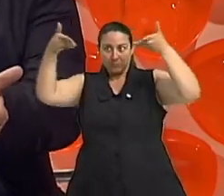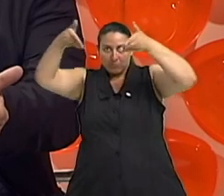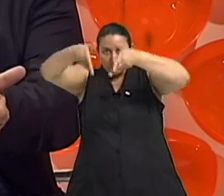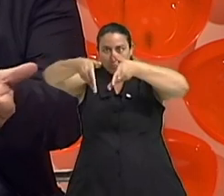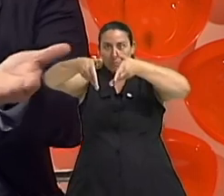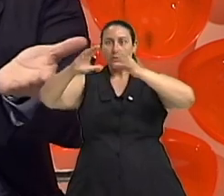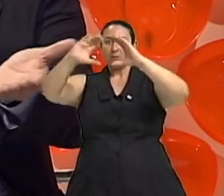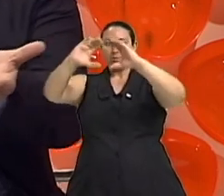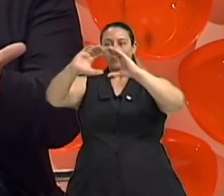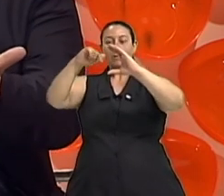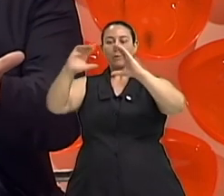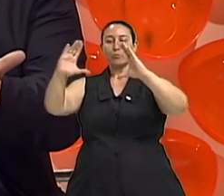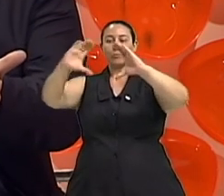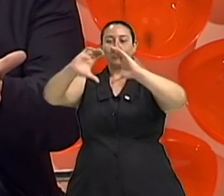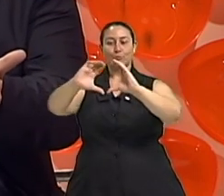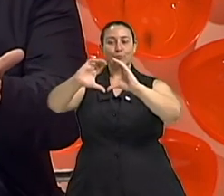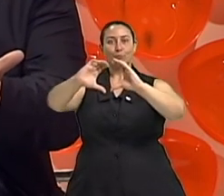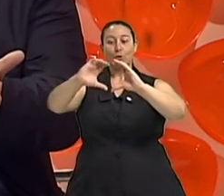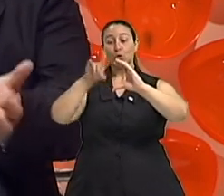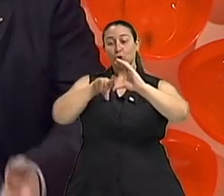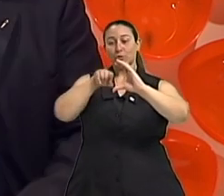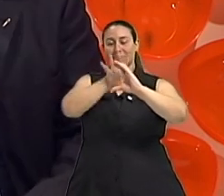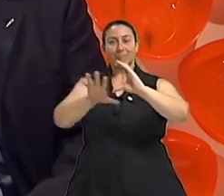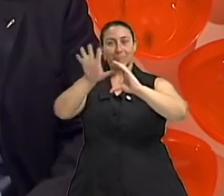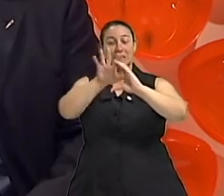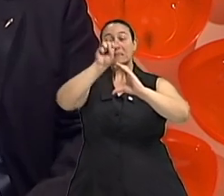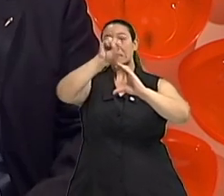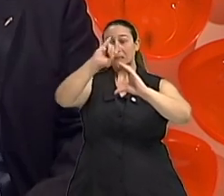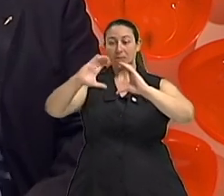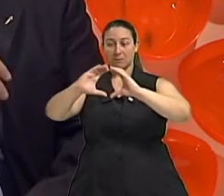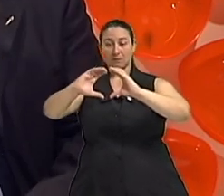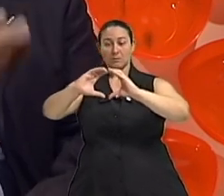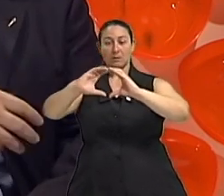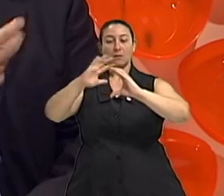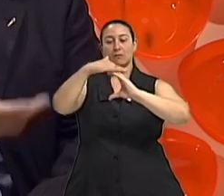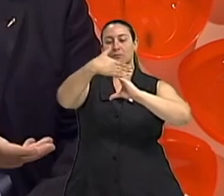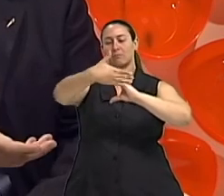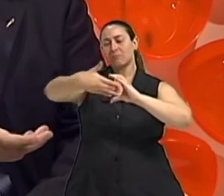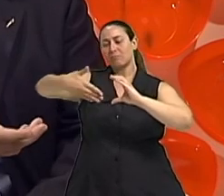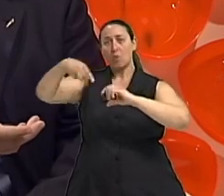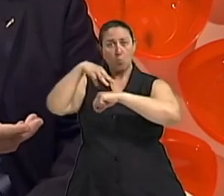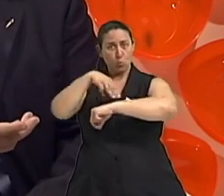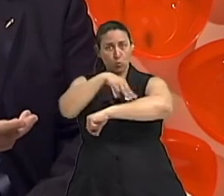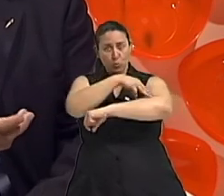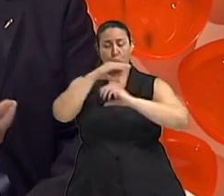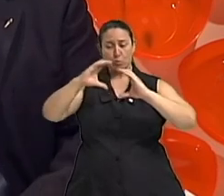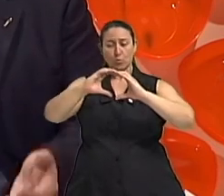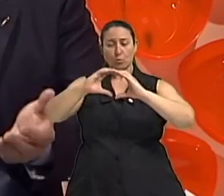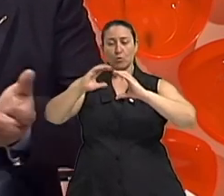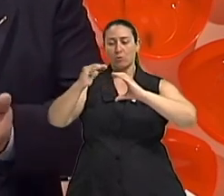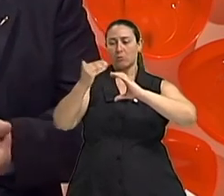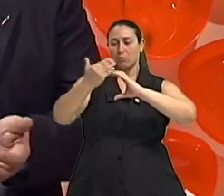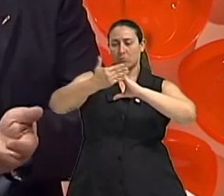central. Isso é uma lâmina muscular. Se essa lâmina muscular, por essas questões que eu mencionei antes,